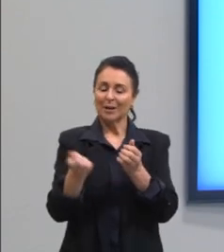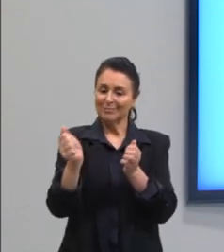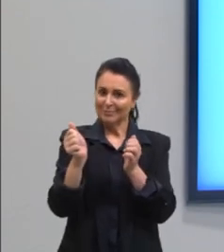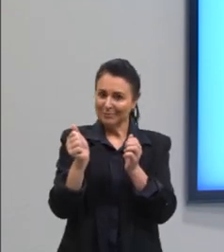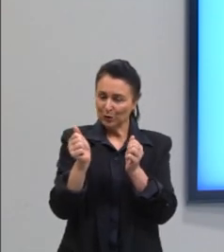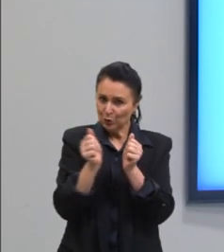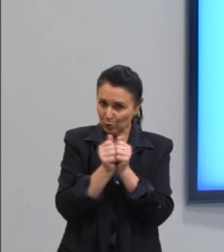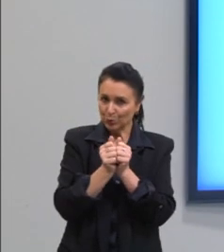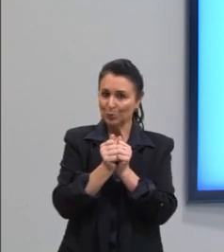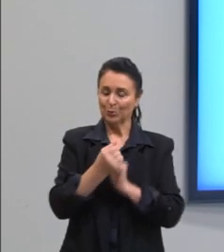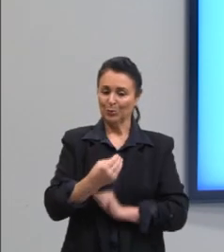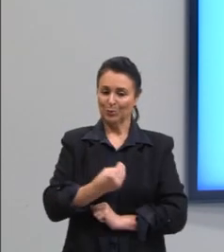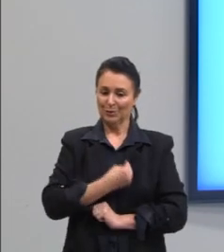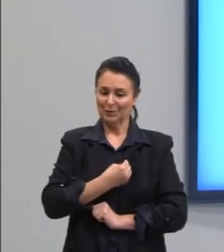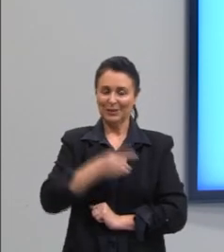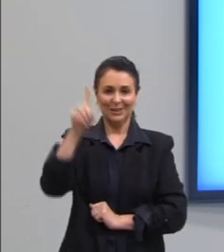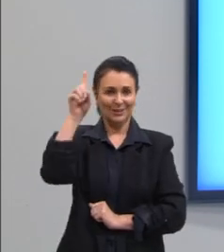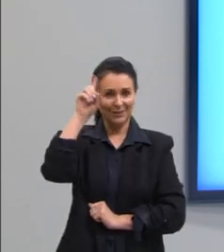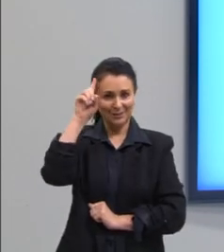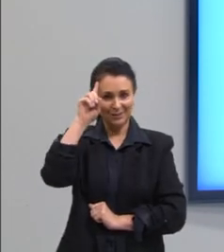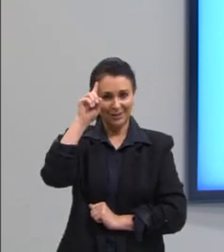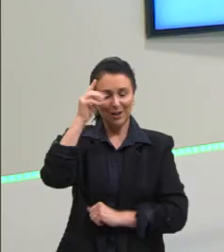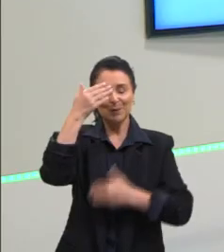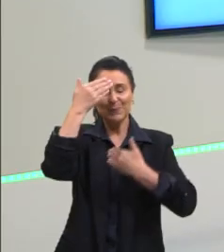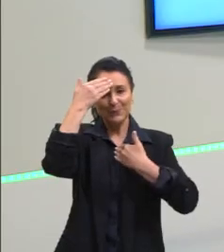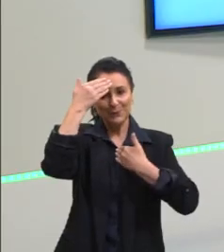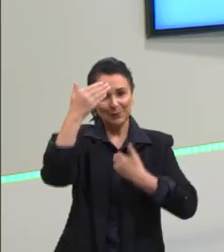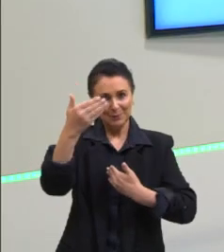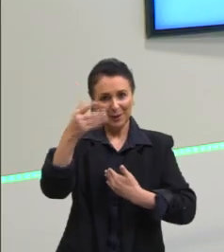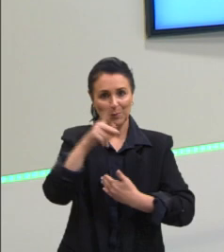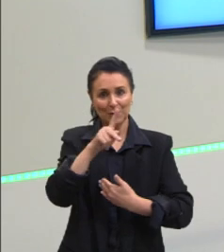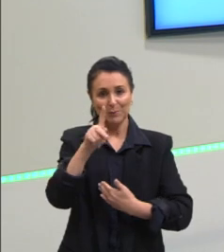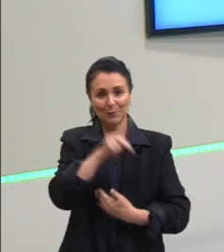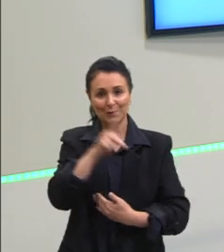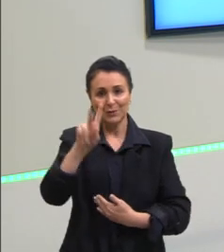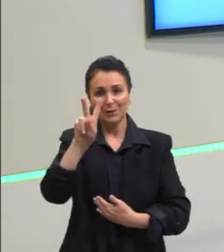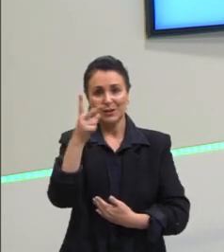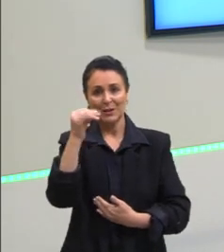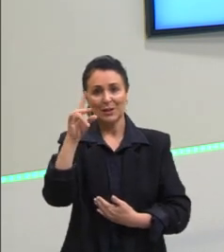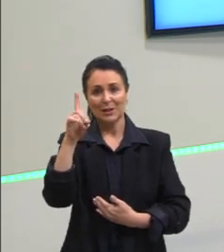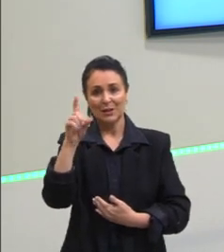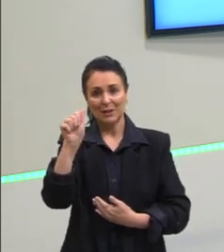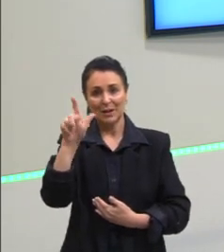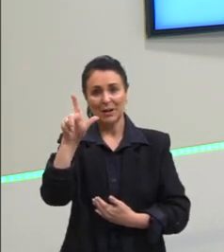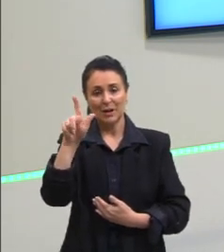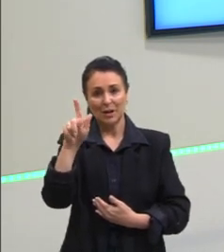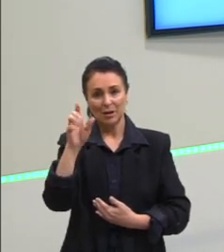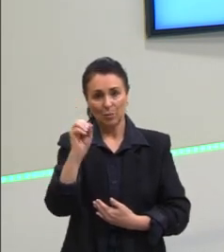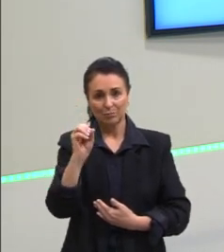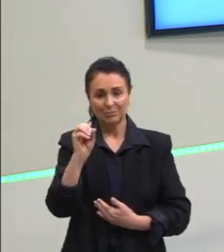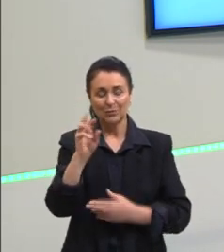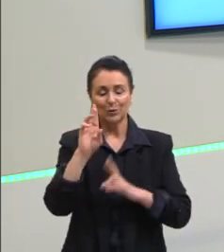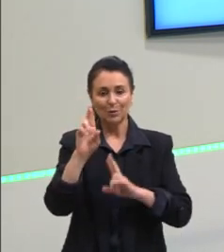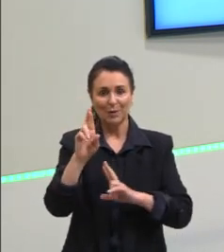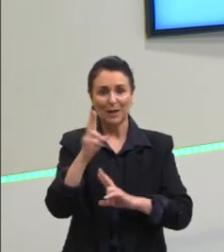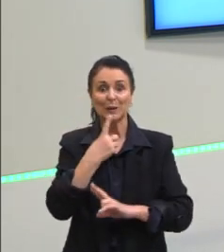cotidiano. Então, muito obrigado. Eu sou o professor Hidalgo, espero que vocês tenham gostado da aula.